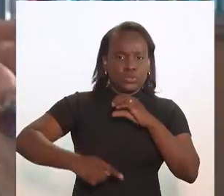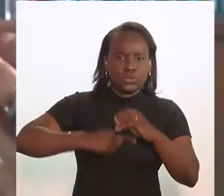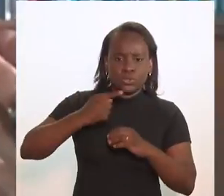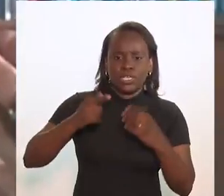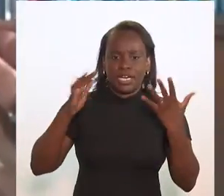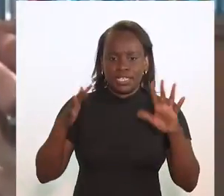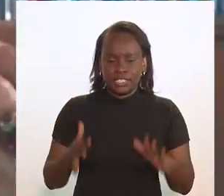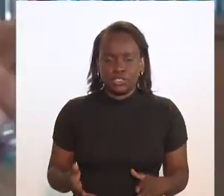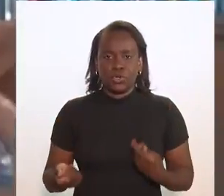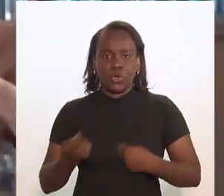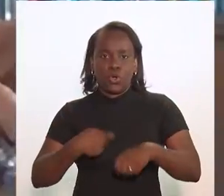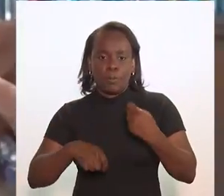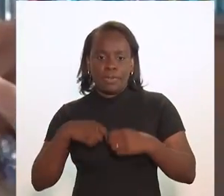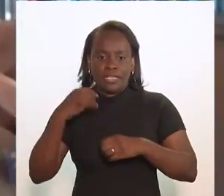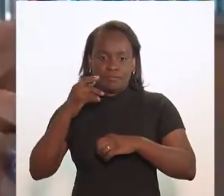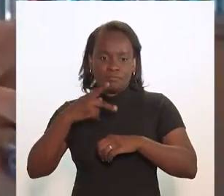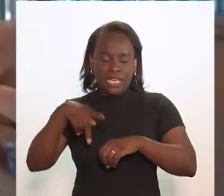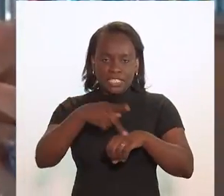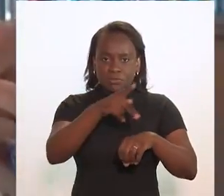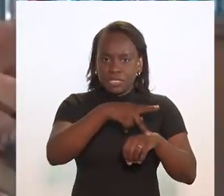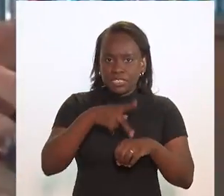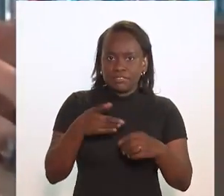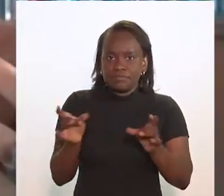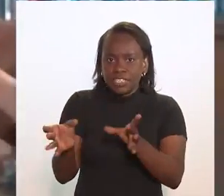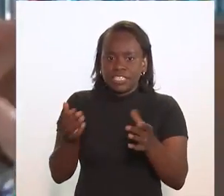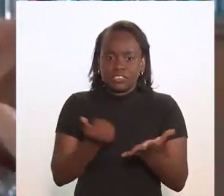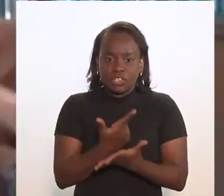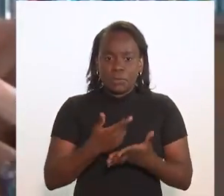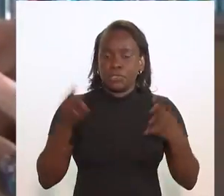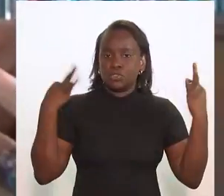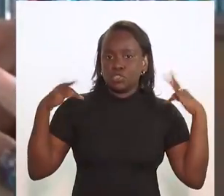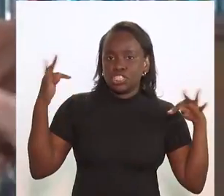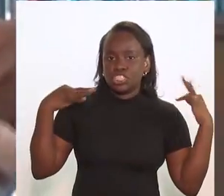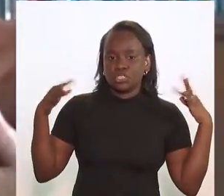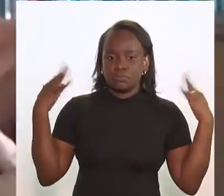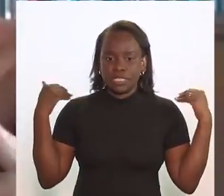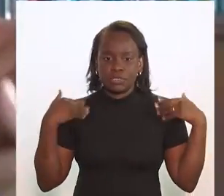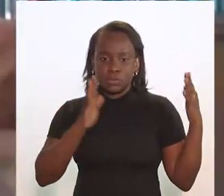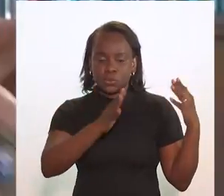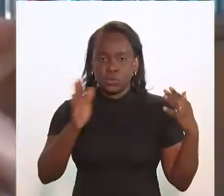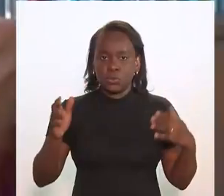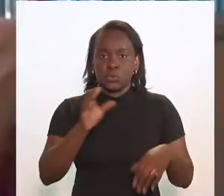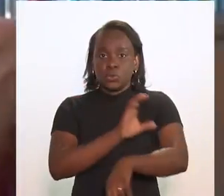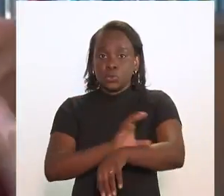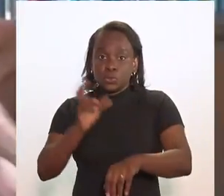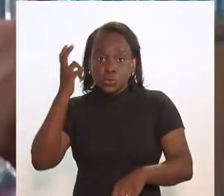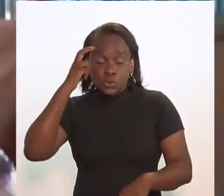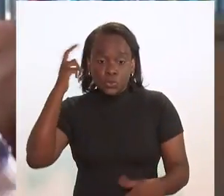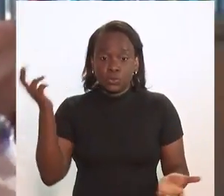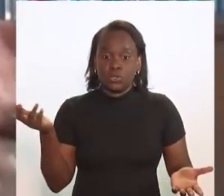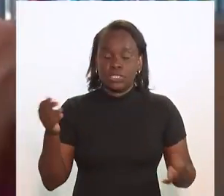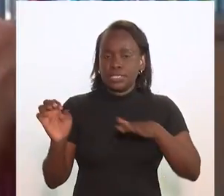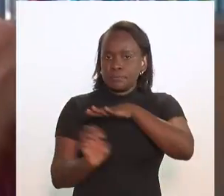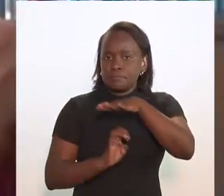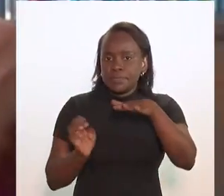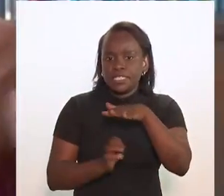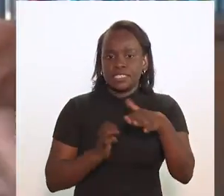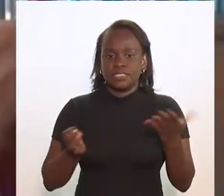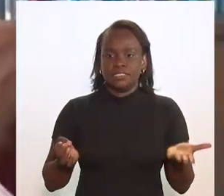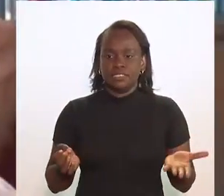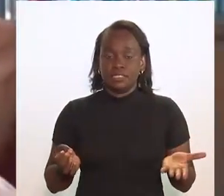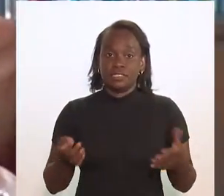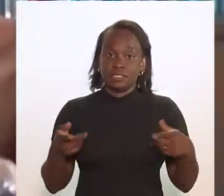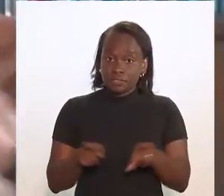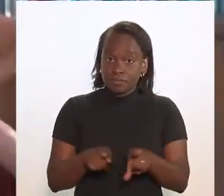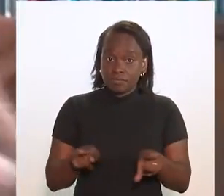mundial, o comércio internacional, o turismo, a cultura, as empresas,